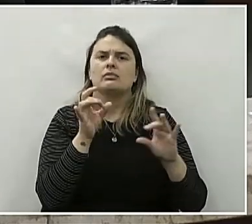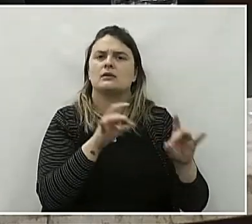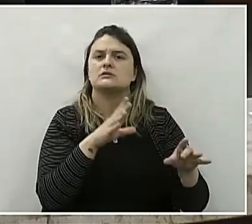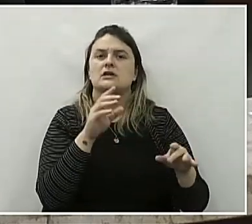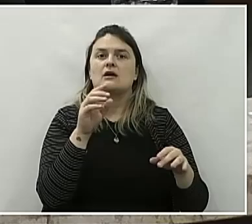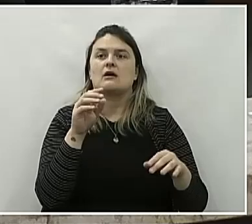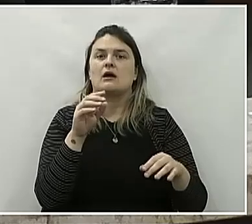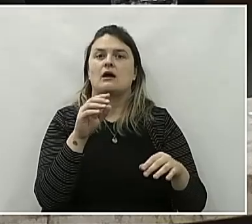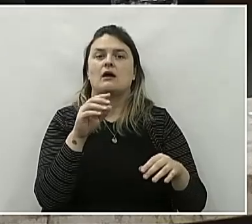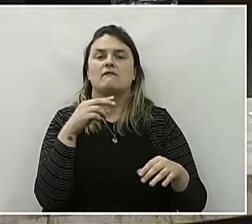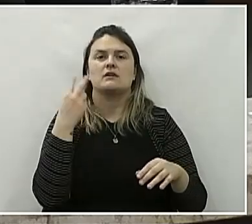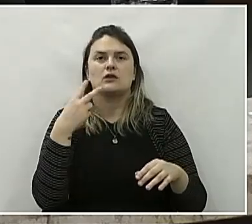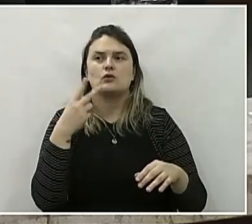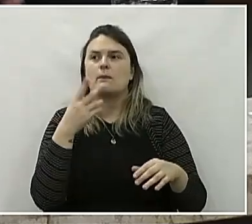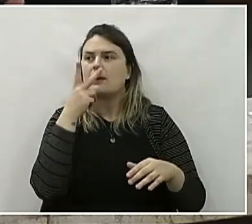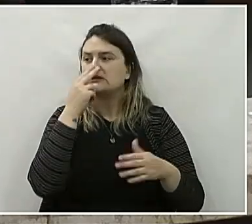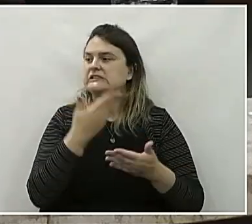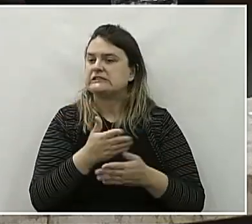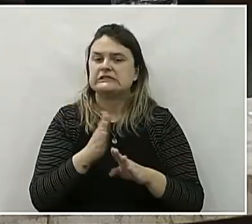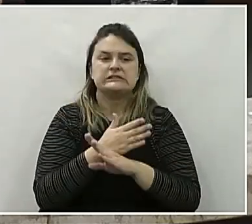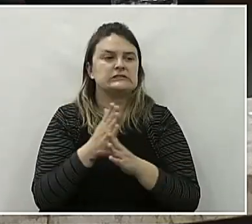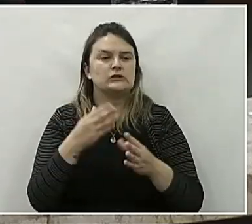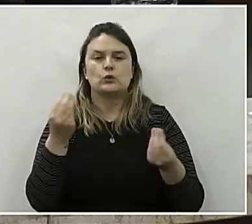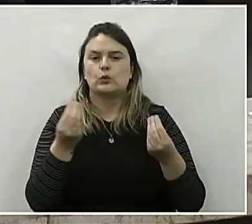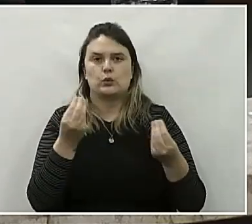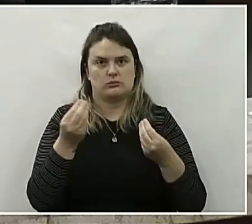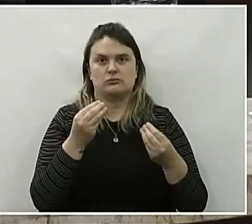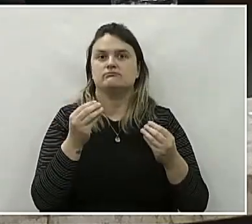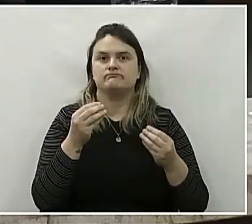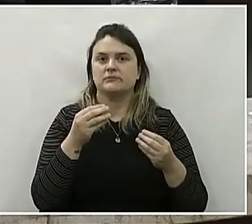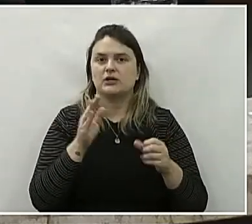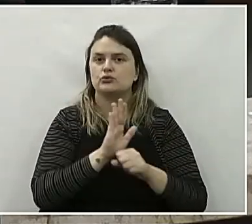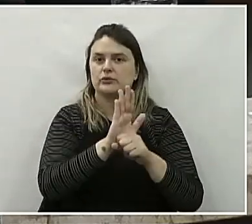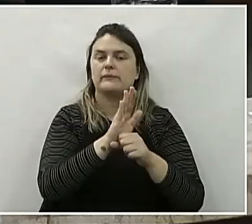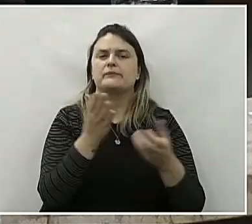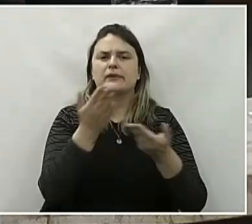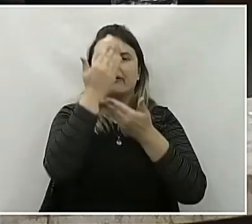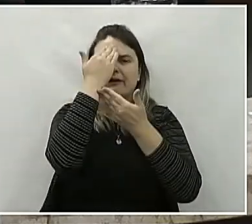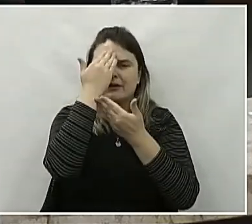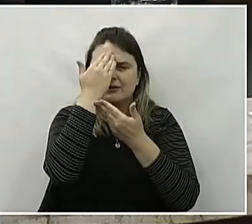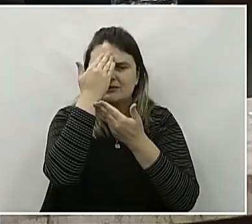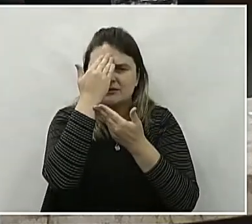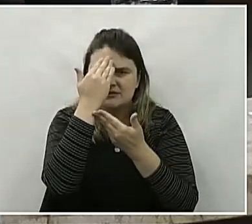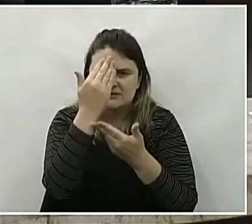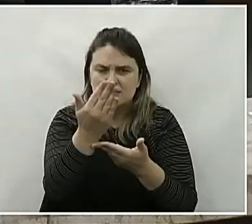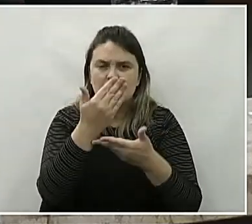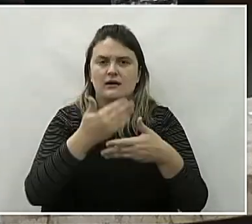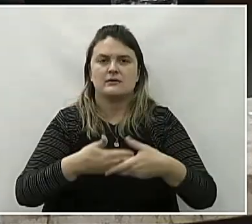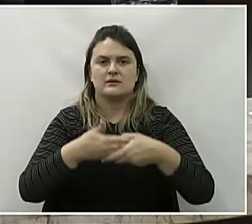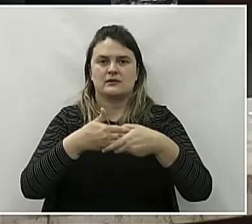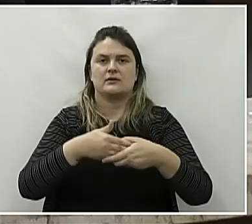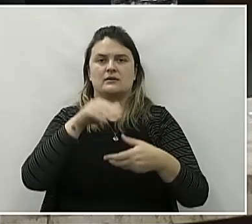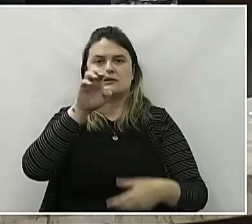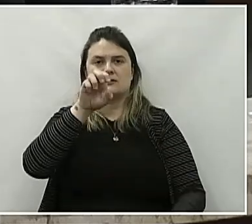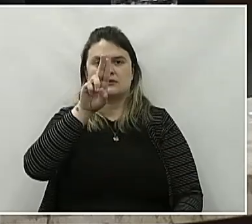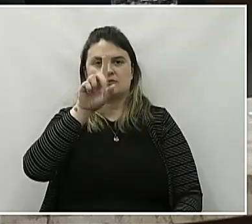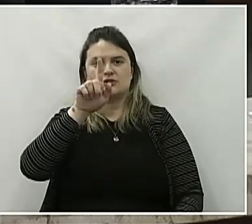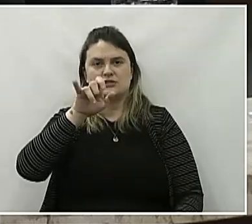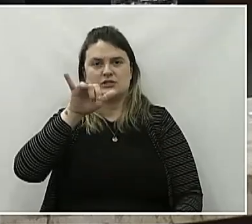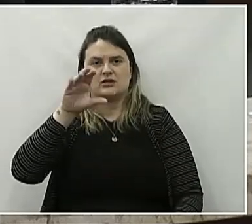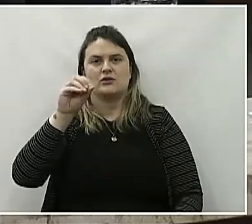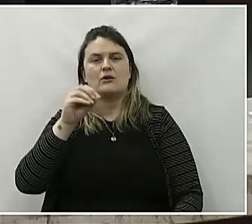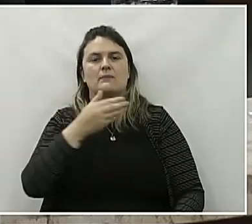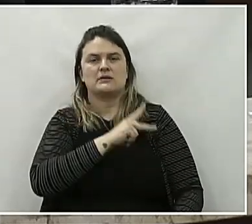novatos se sintam perdidos nesse momento. Eu só quero agradecer aqui, cumprimentar o Eugênio, que é presidente da